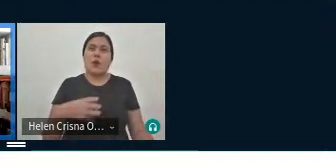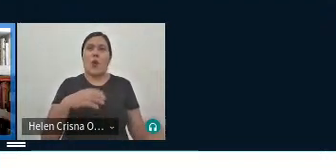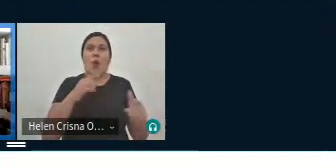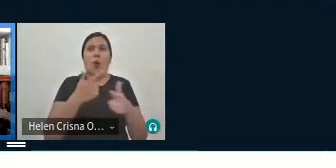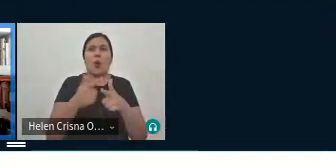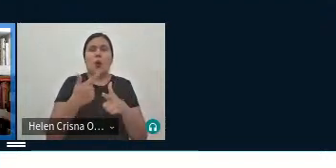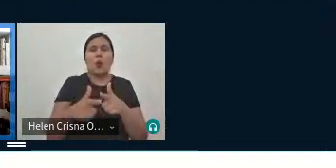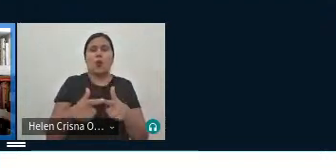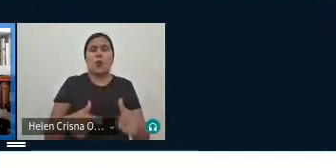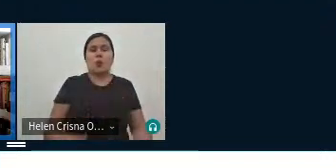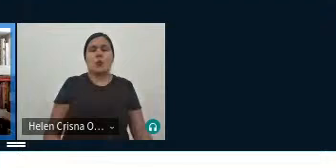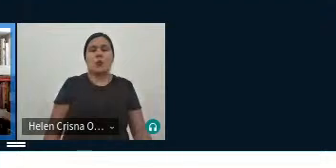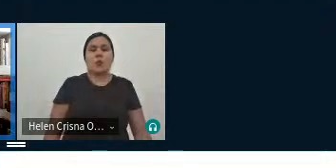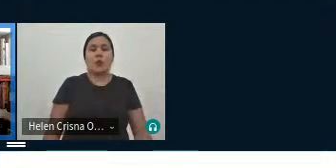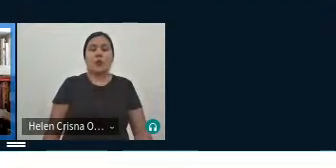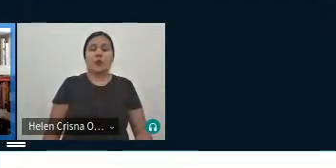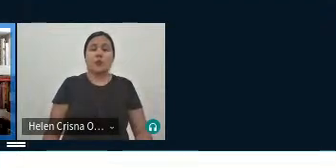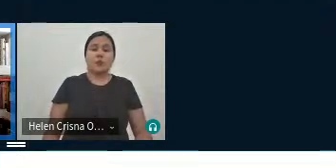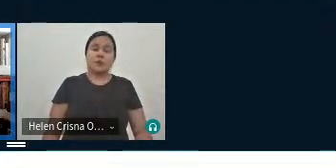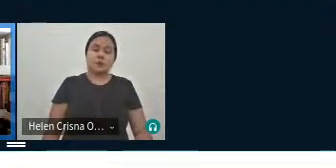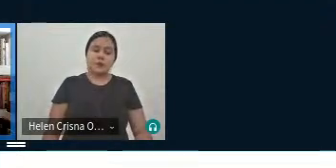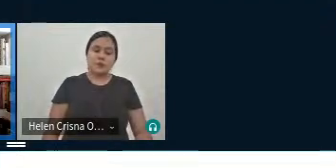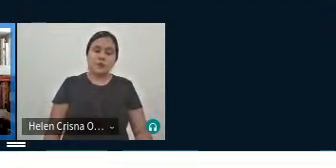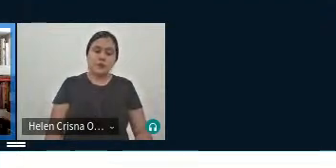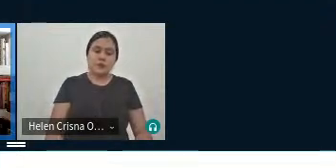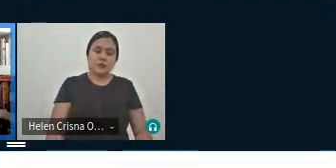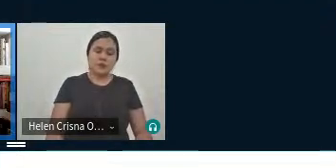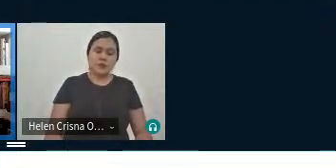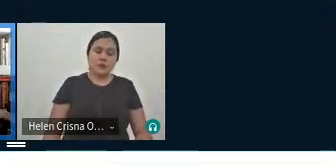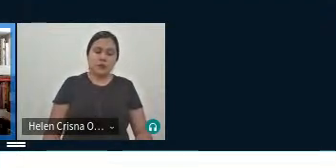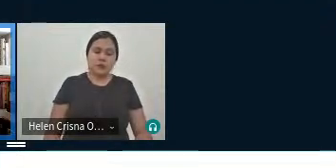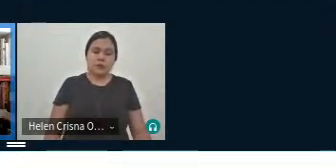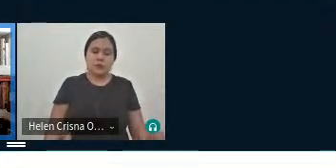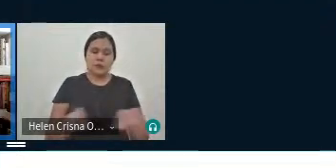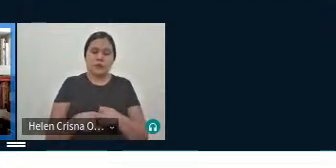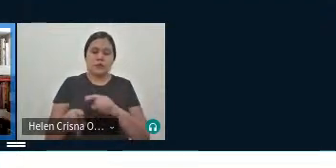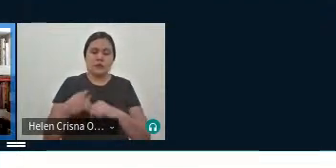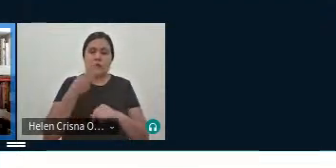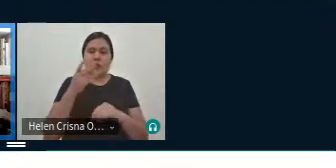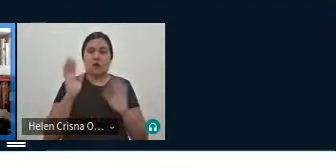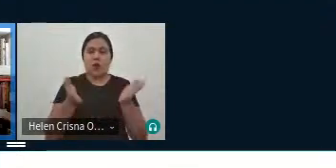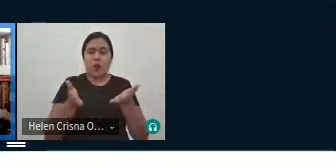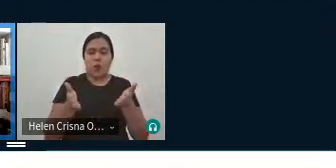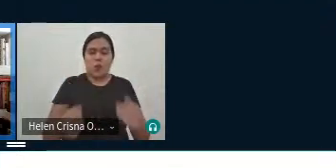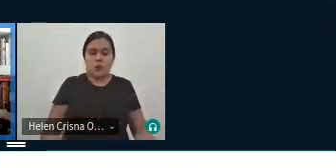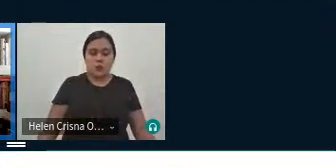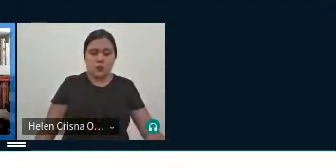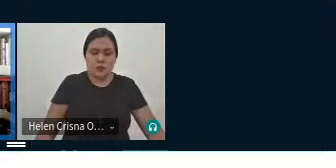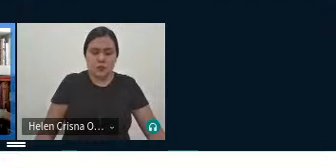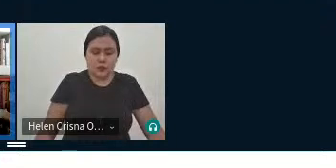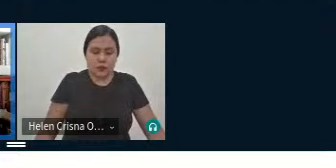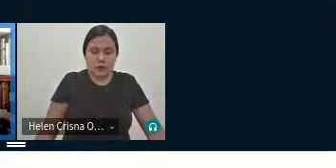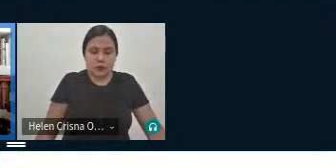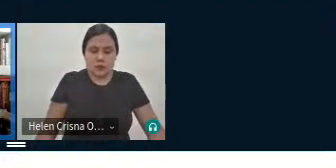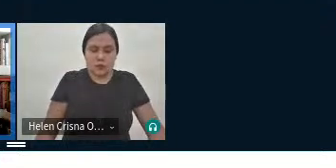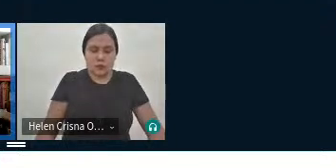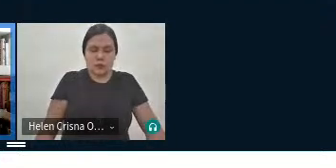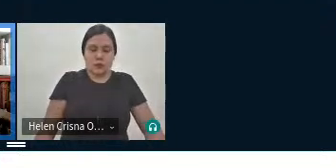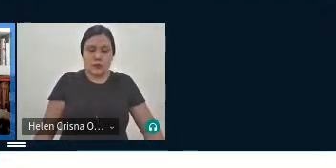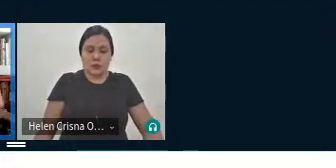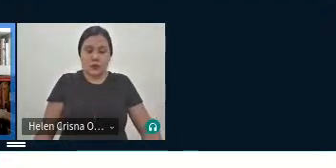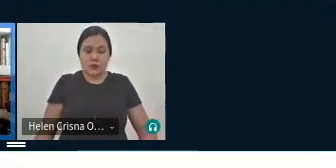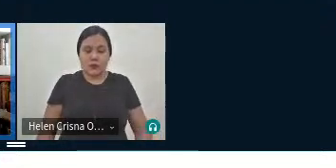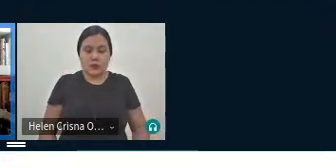e é claro que que nessa minha fala aqui de hoje eu não